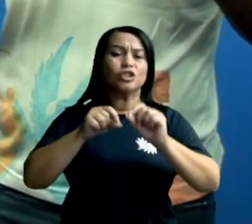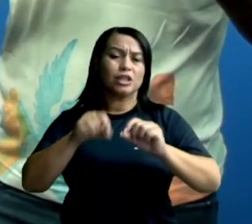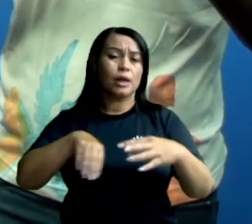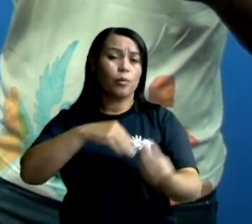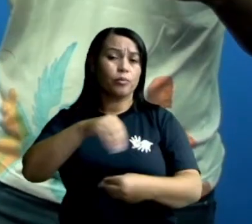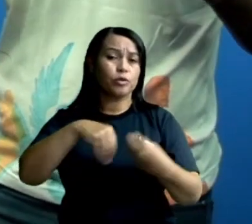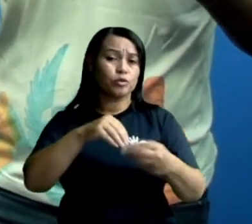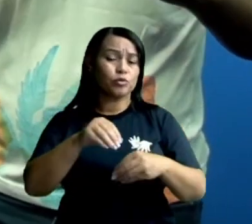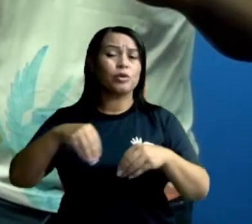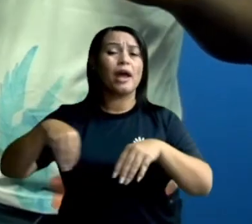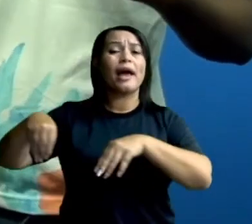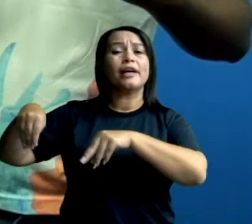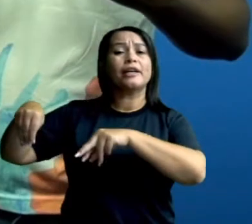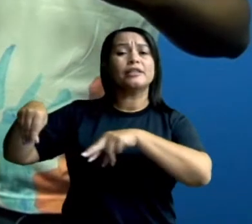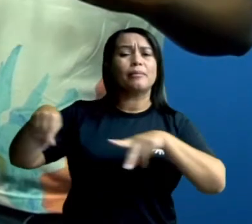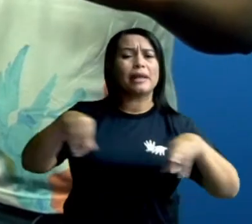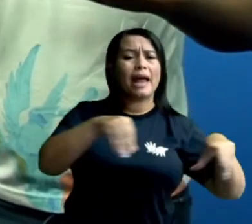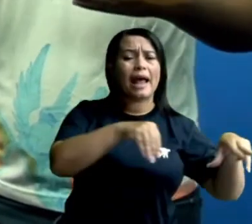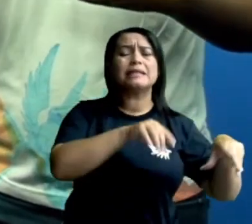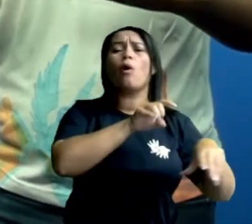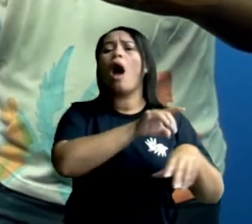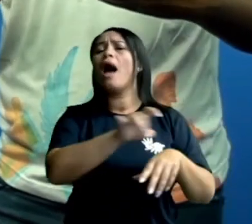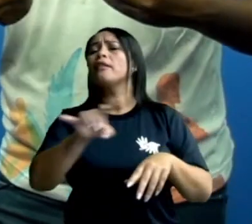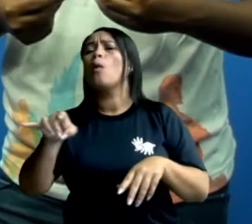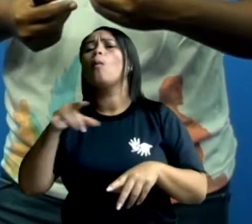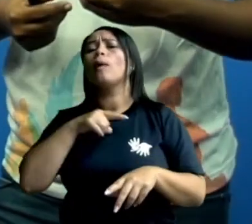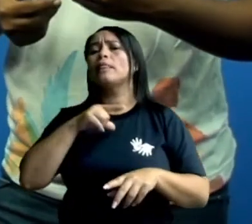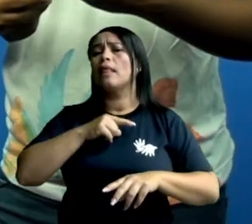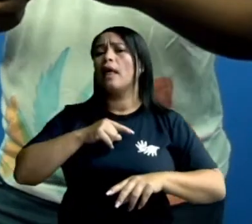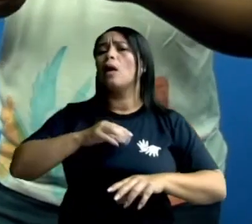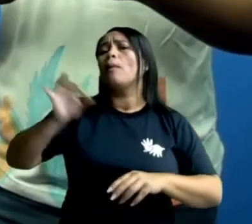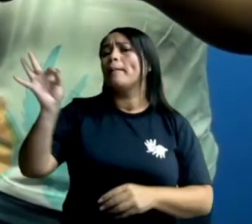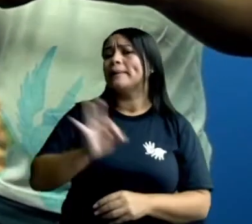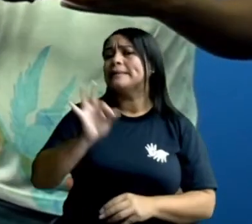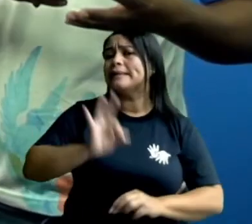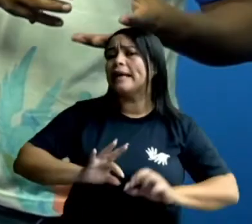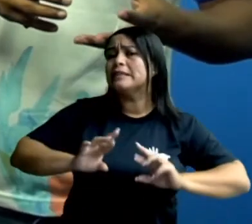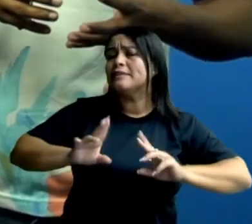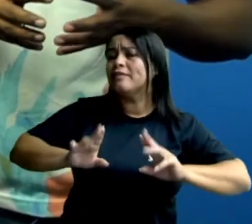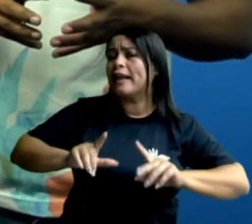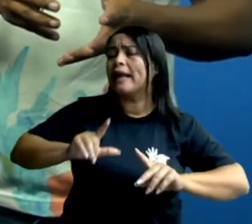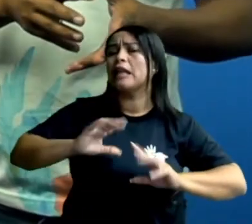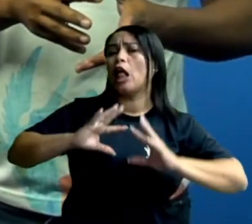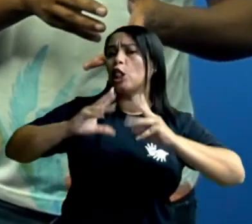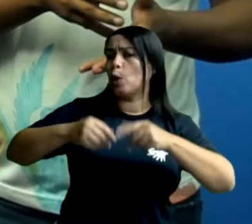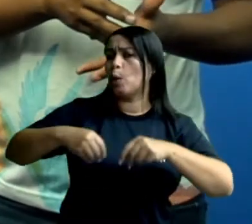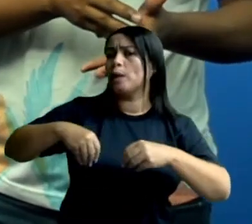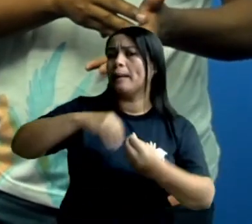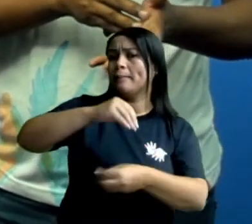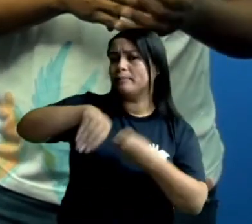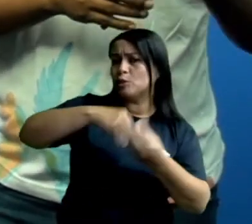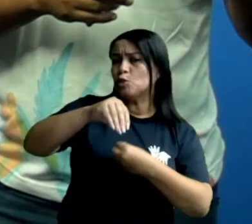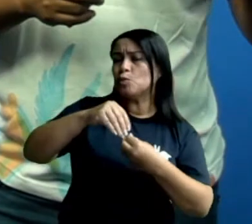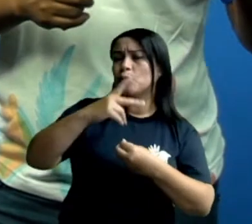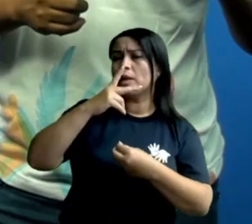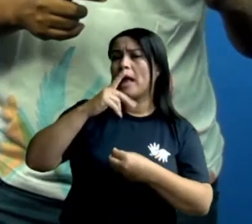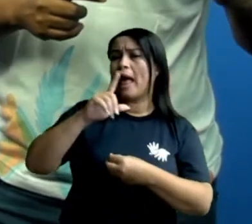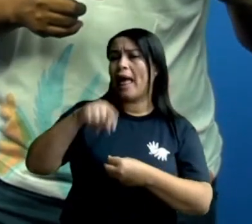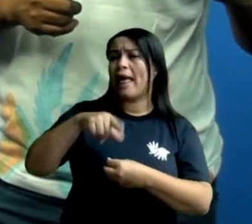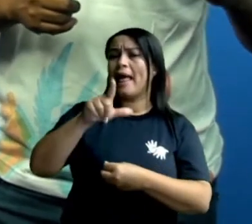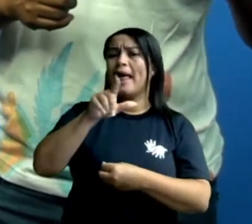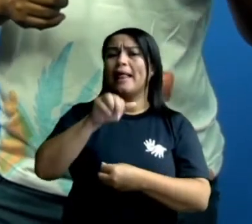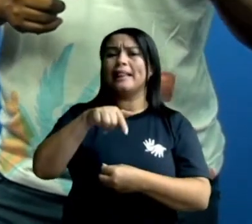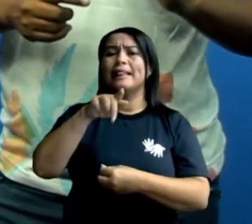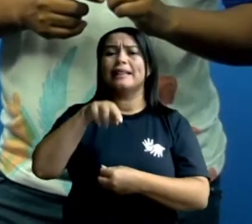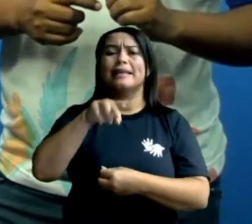porcentagem diferente de minerais. Então, nem toda mistura é líquida, como vimos nas aulas